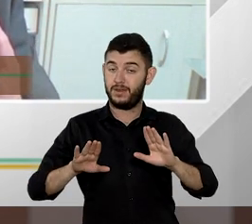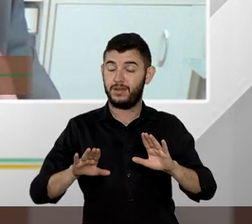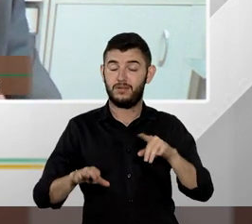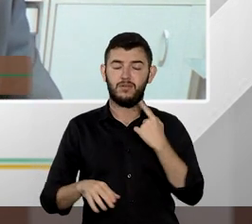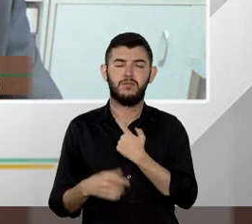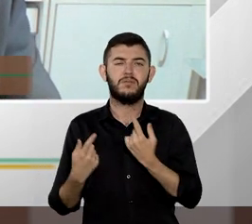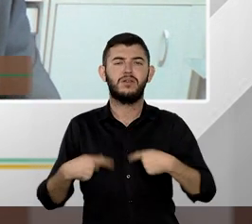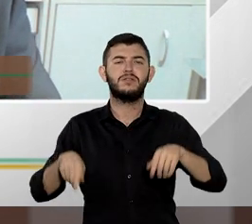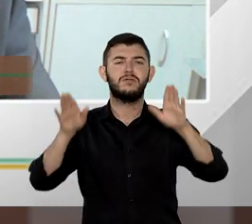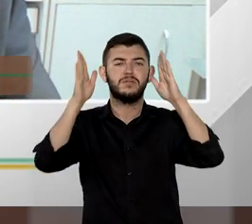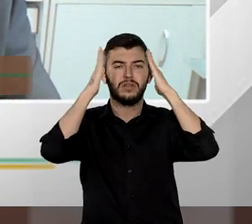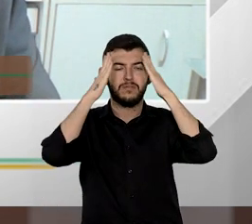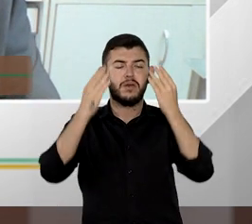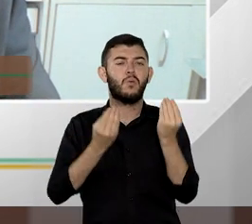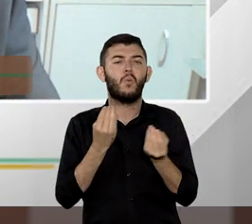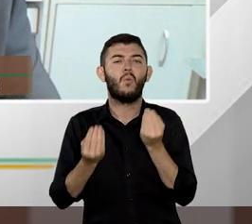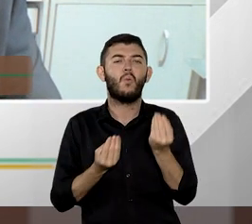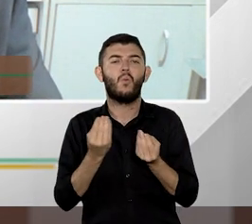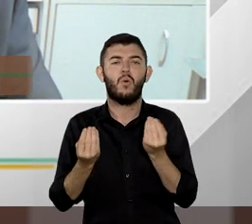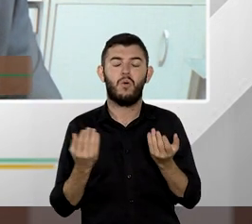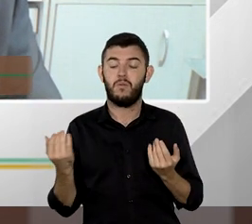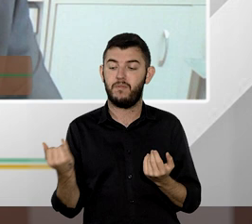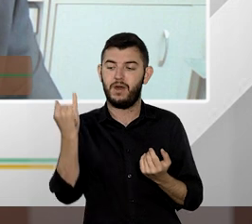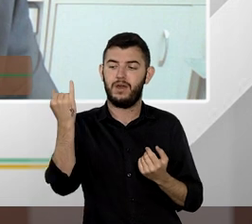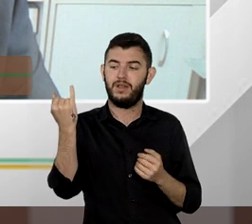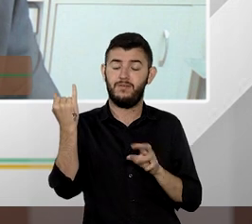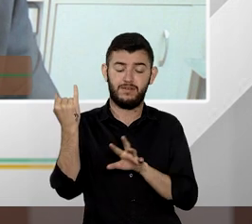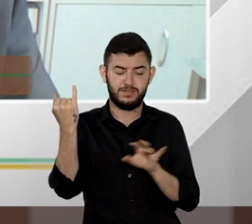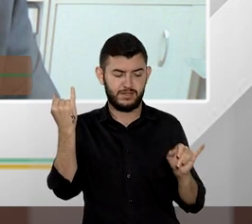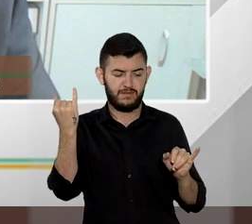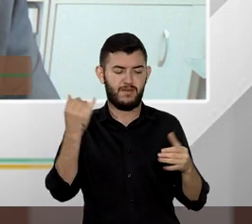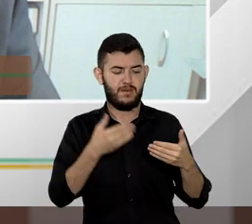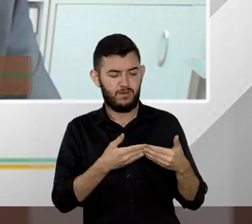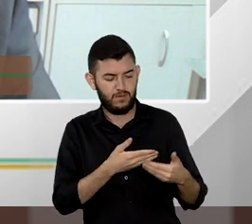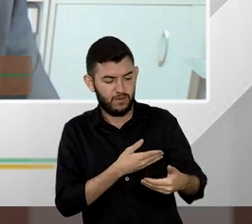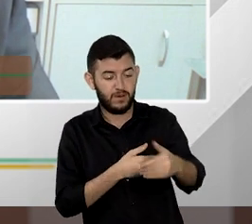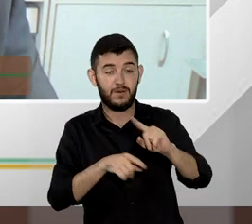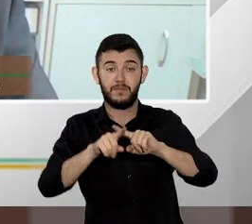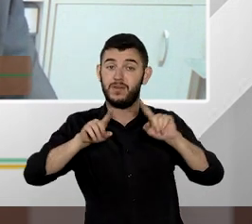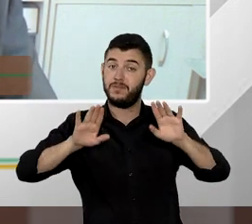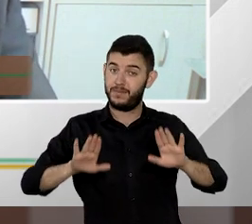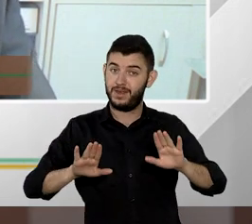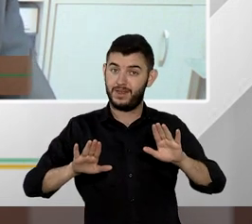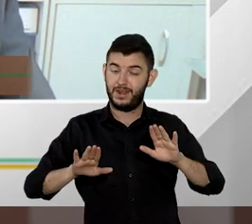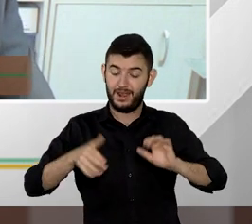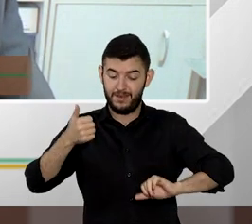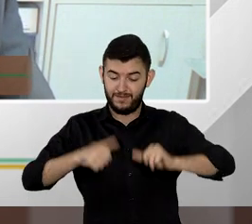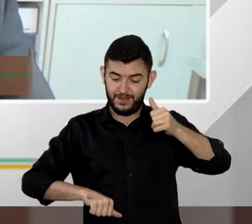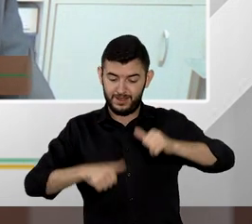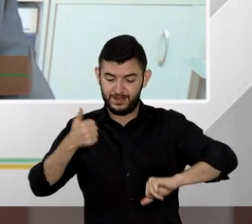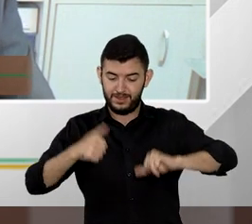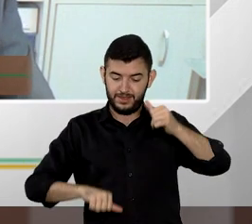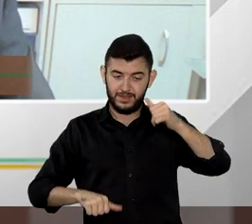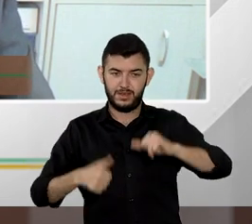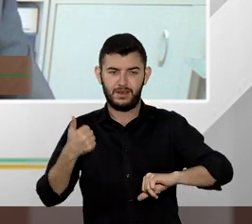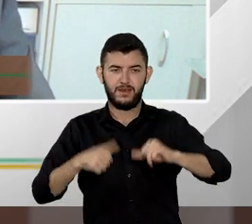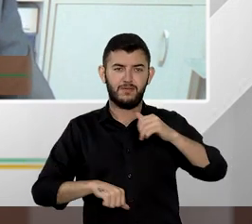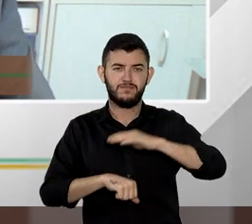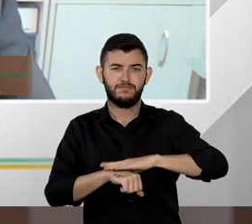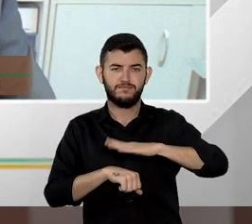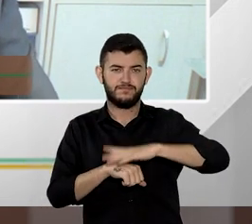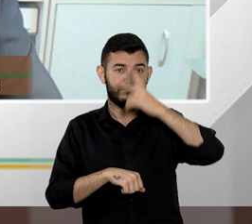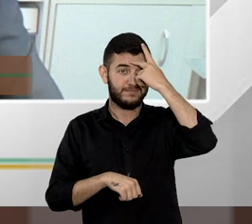relevância e na minha avaliação o Superior Tribunal de Justiça vai alcançar os resultados que ele